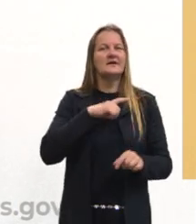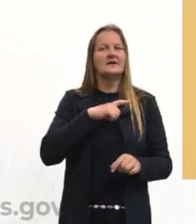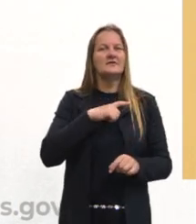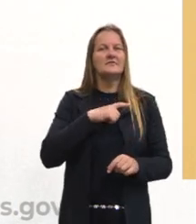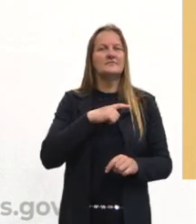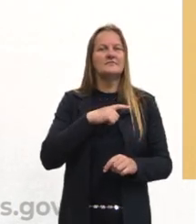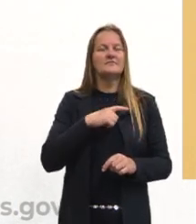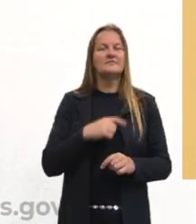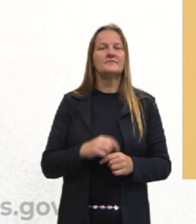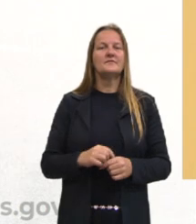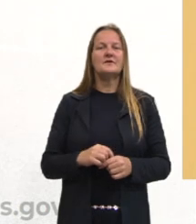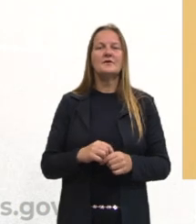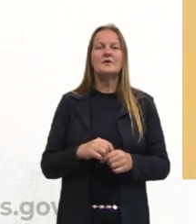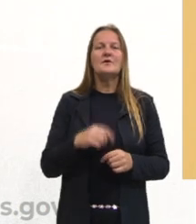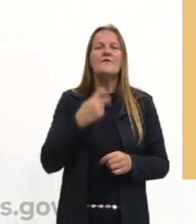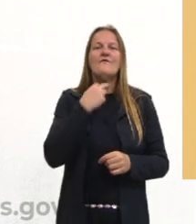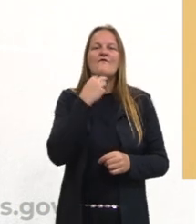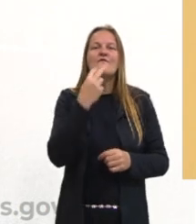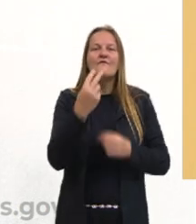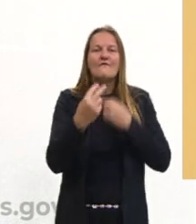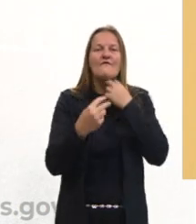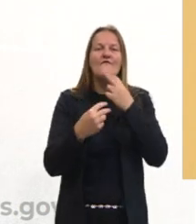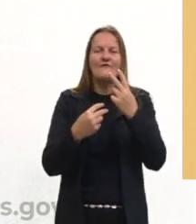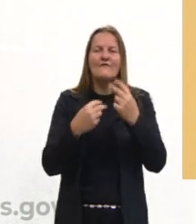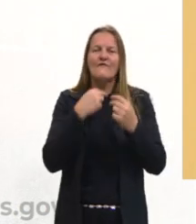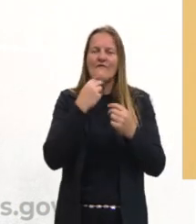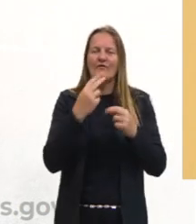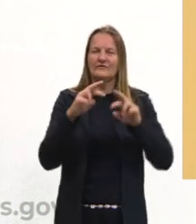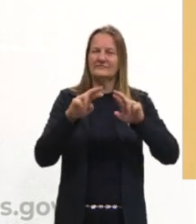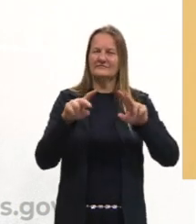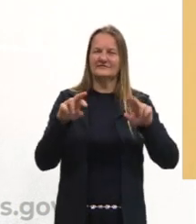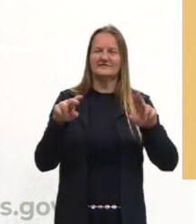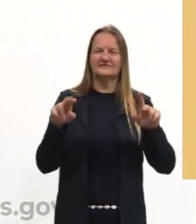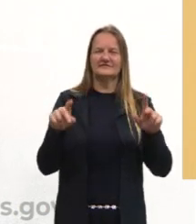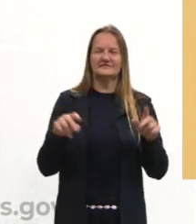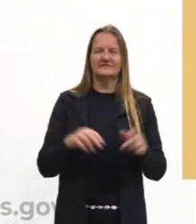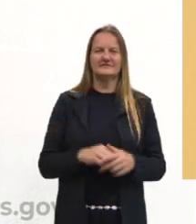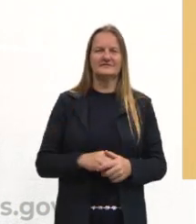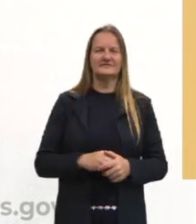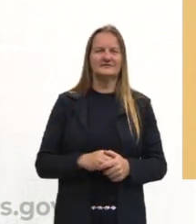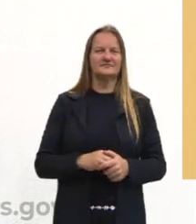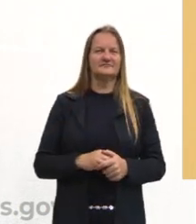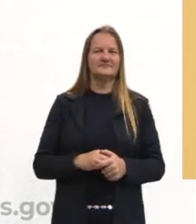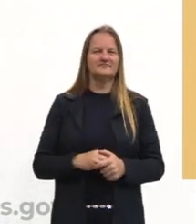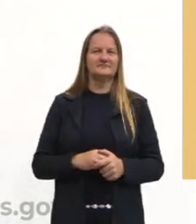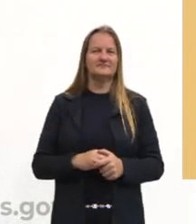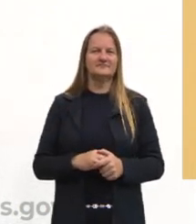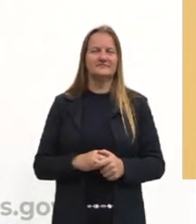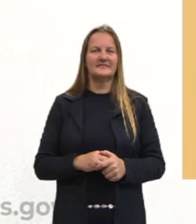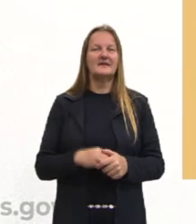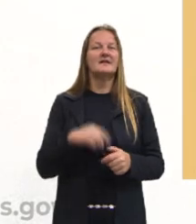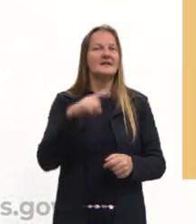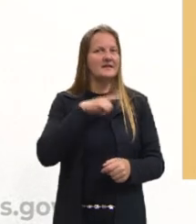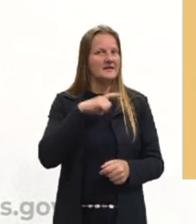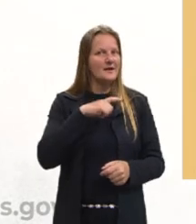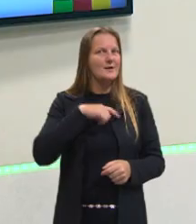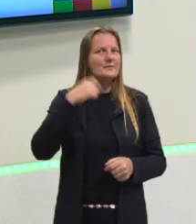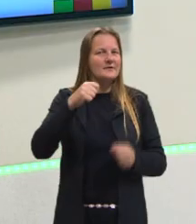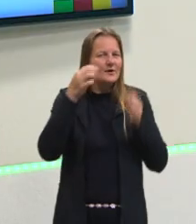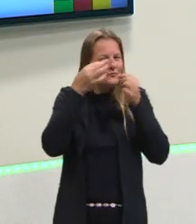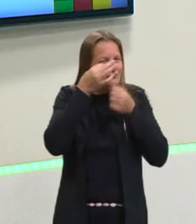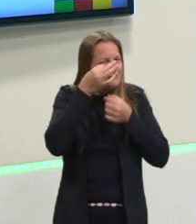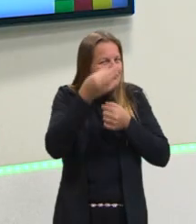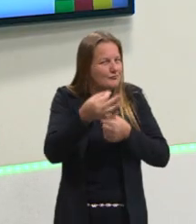pronúncias que são diferentes. E como comentamos, temos que ter uma atenção